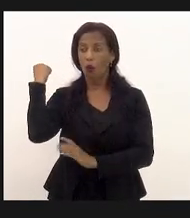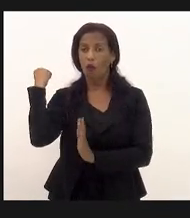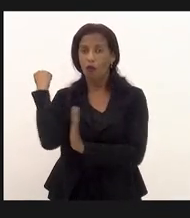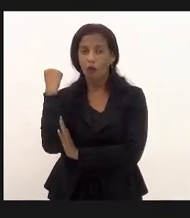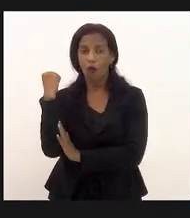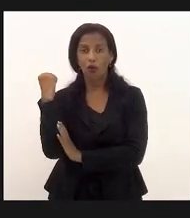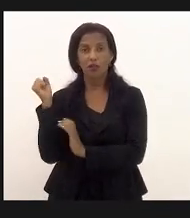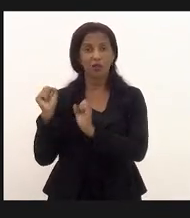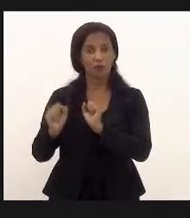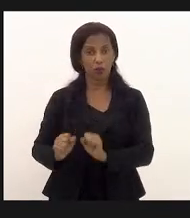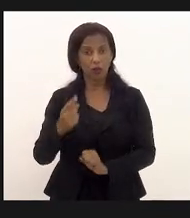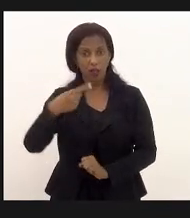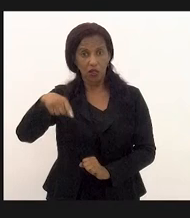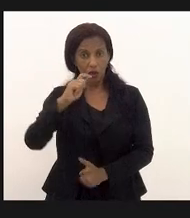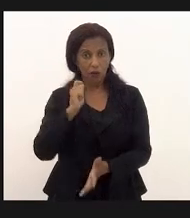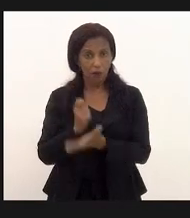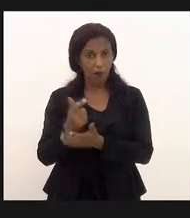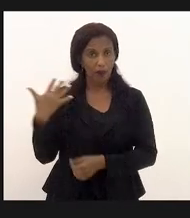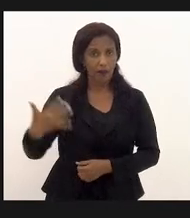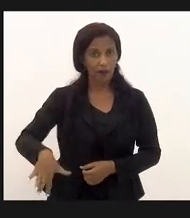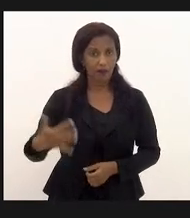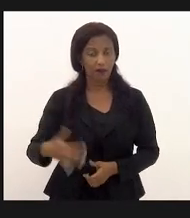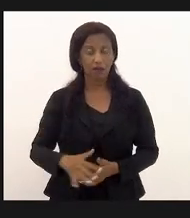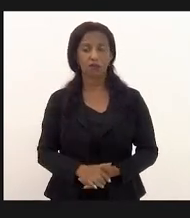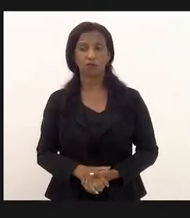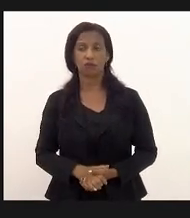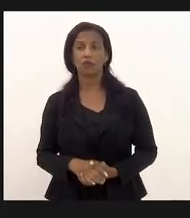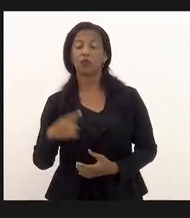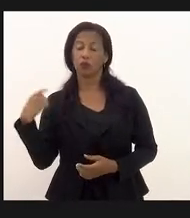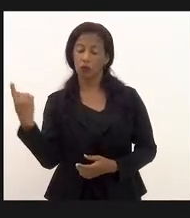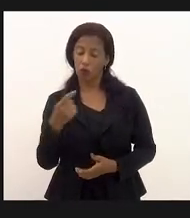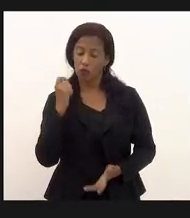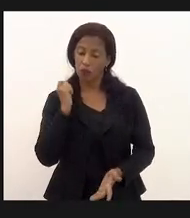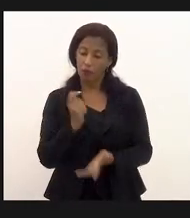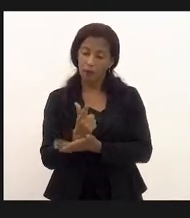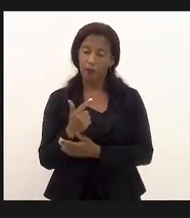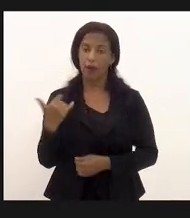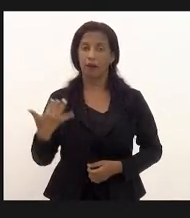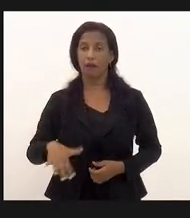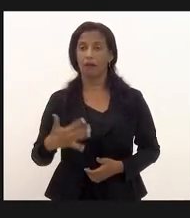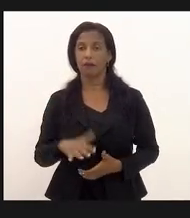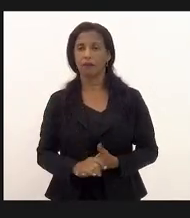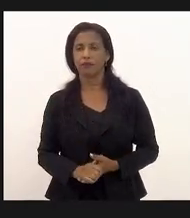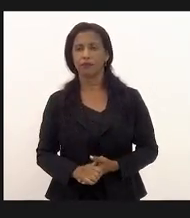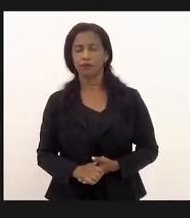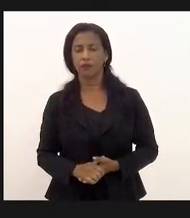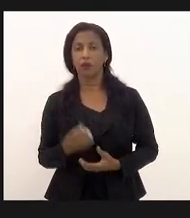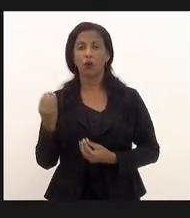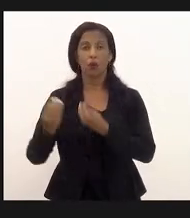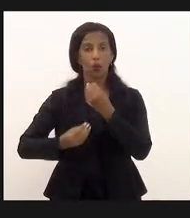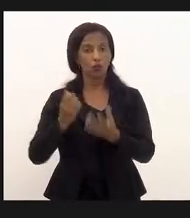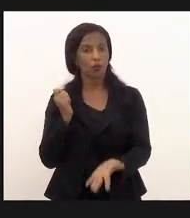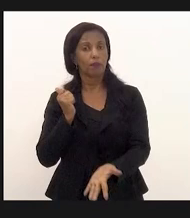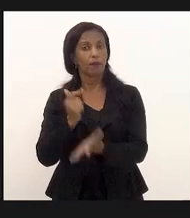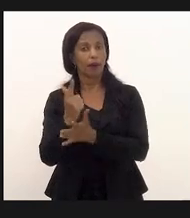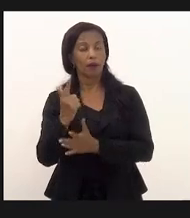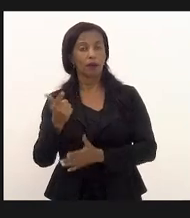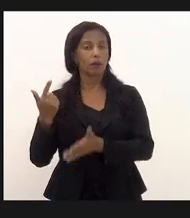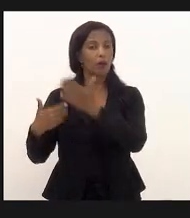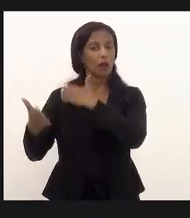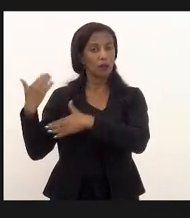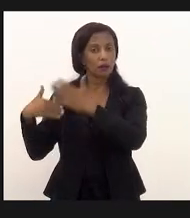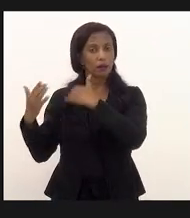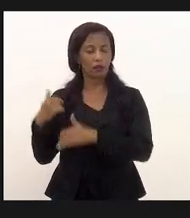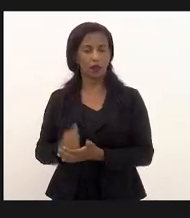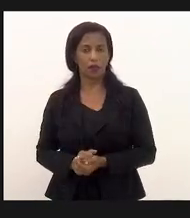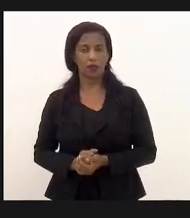gente vai pagar uma conta alta nós vamos pagar uma conta alta como já pagamos lá atrás quando